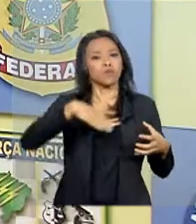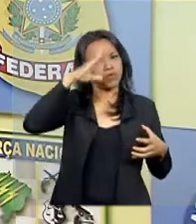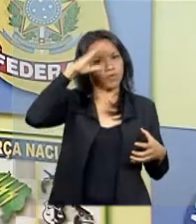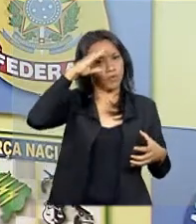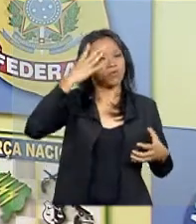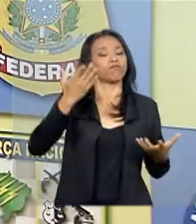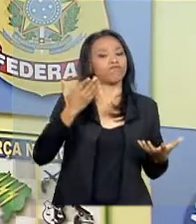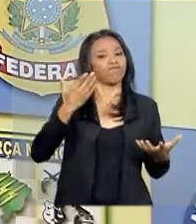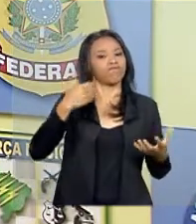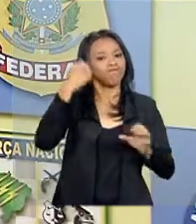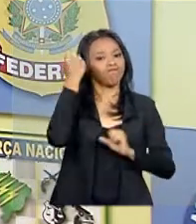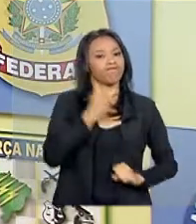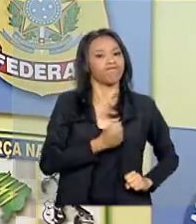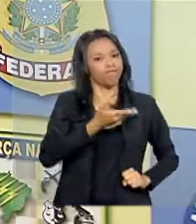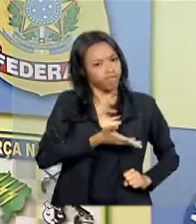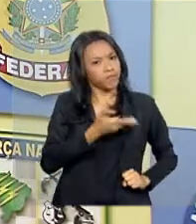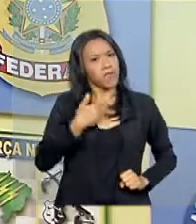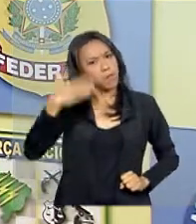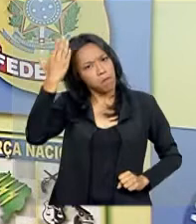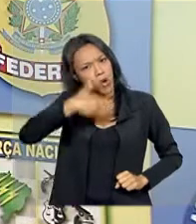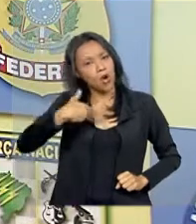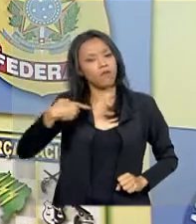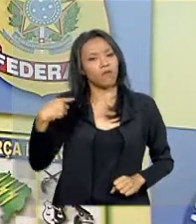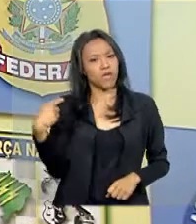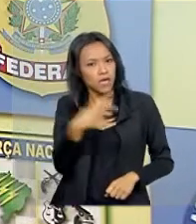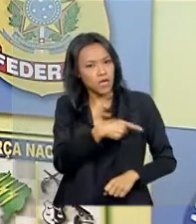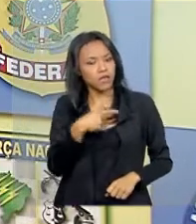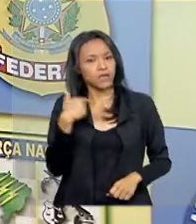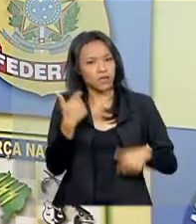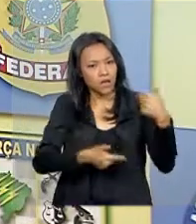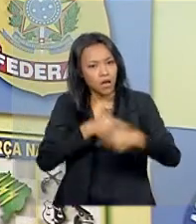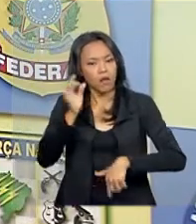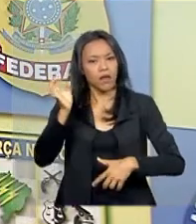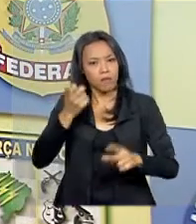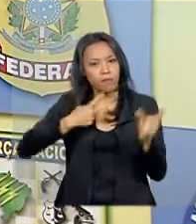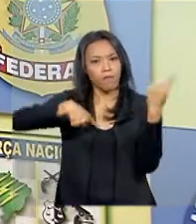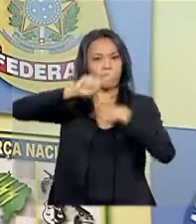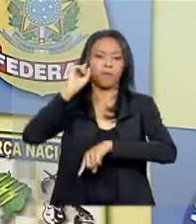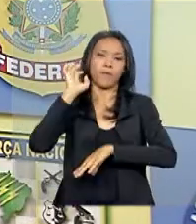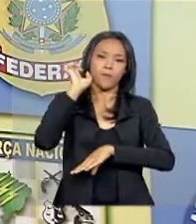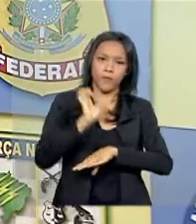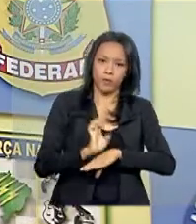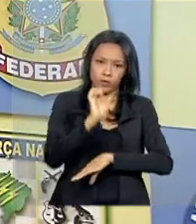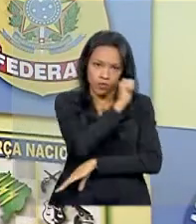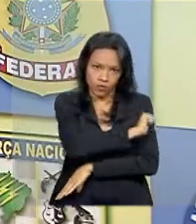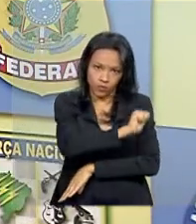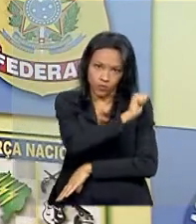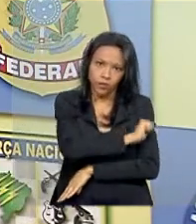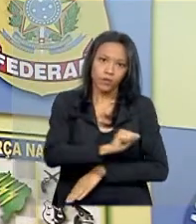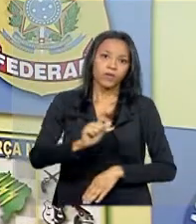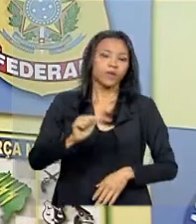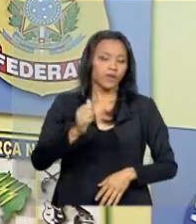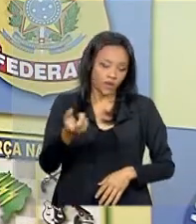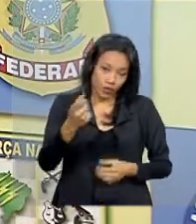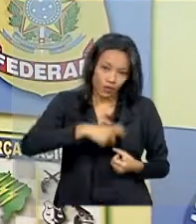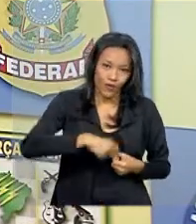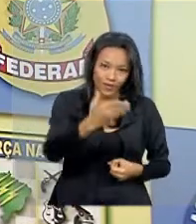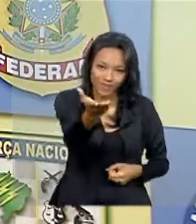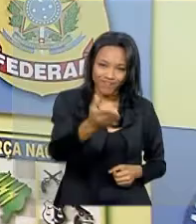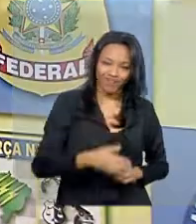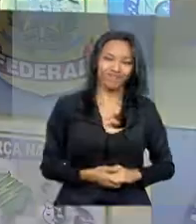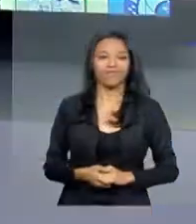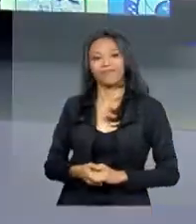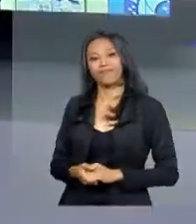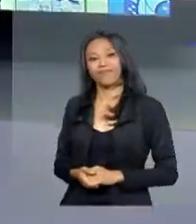portanto, que essas ações têm tido êxito aqui no Rio de Janeiro. A gente volta aí com você, Renata.